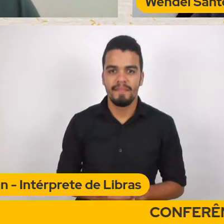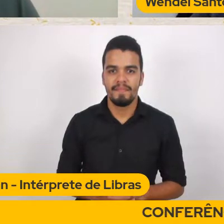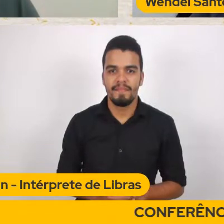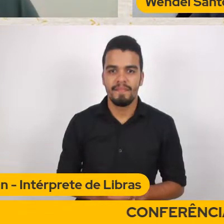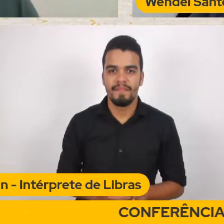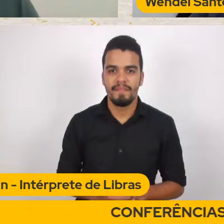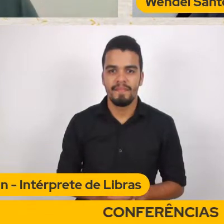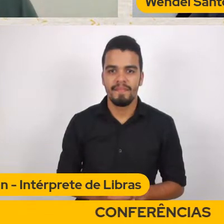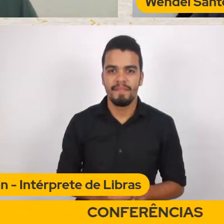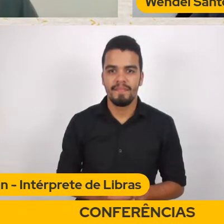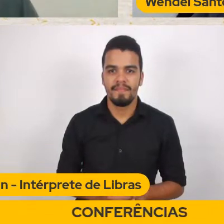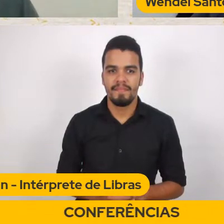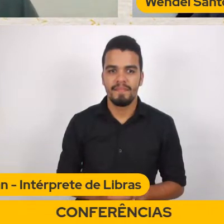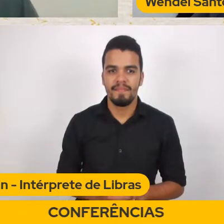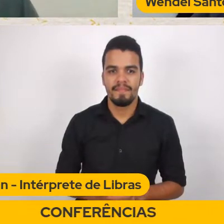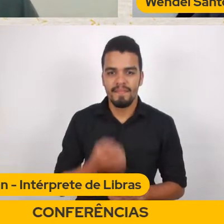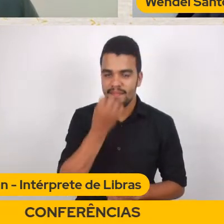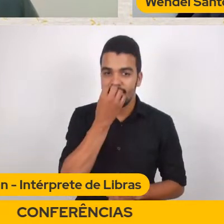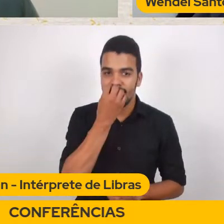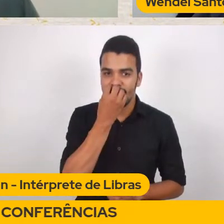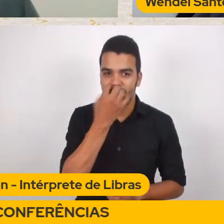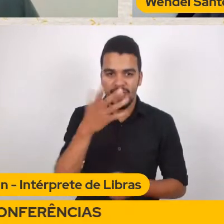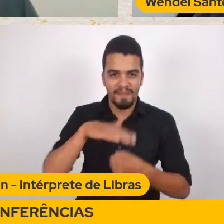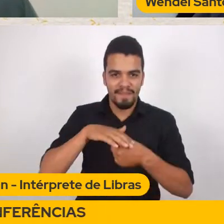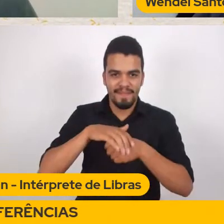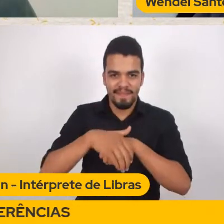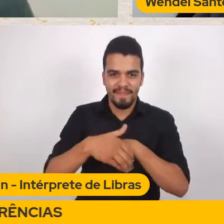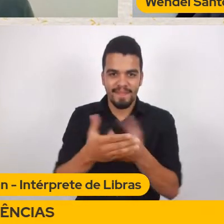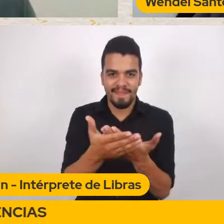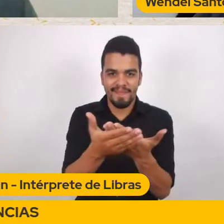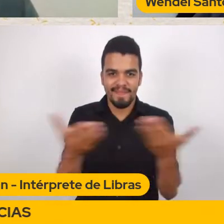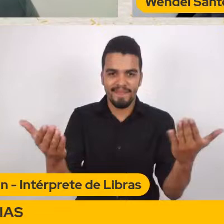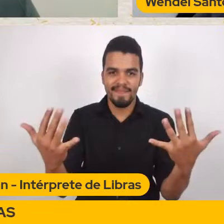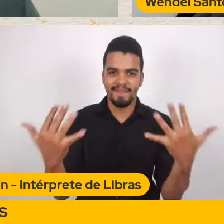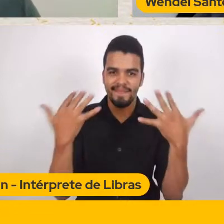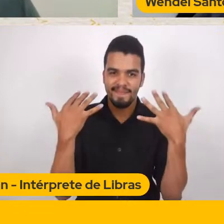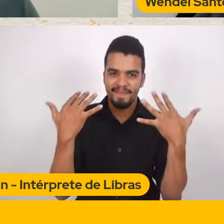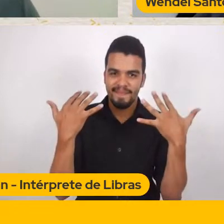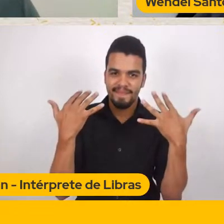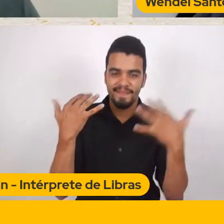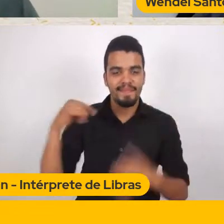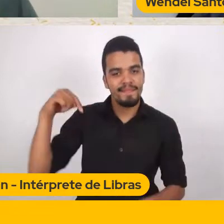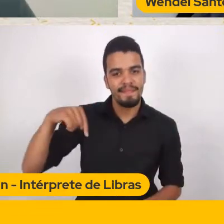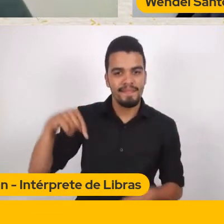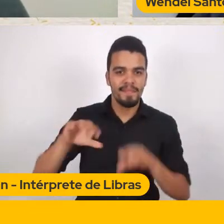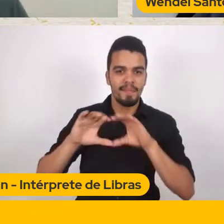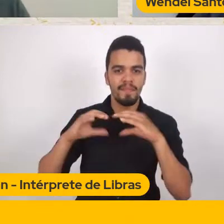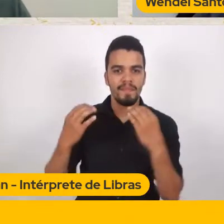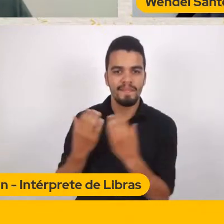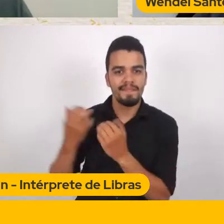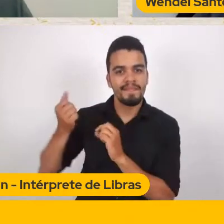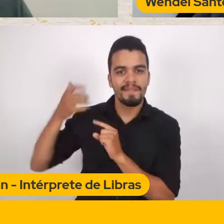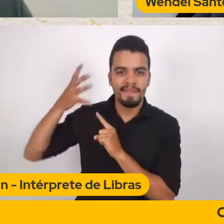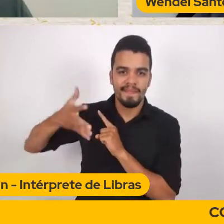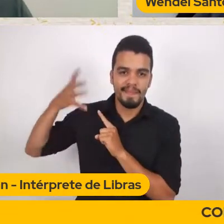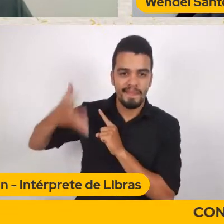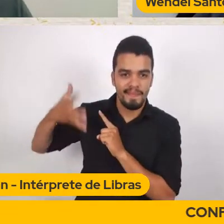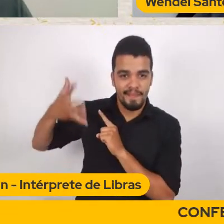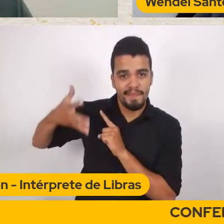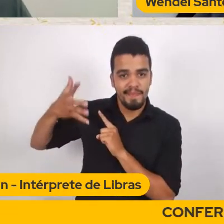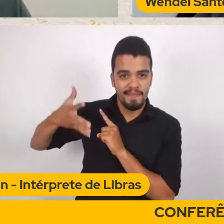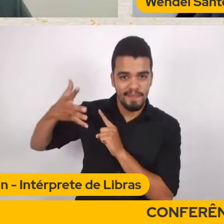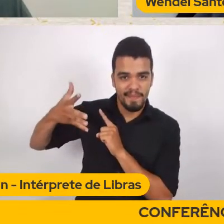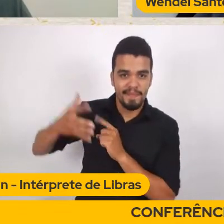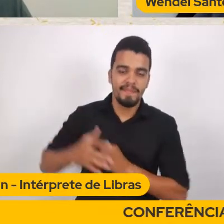Boa noite a todas as pessoas presentes na nossa conferência Que vai contar com a